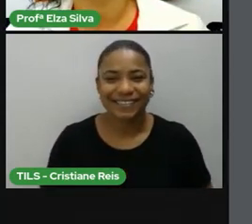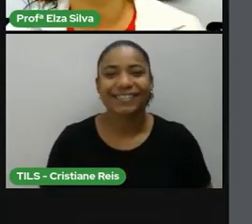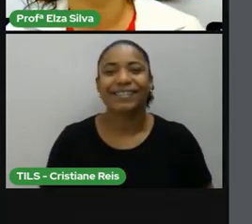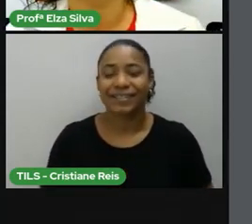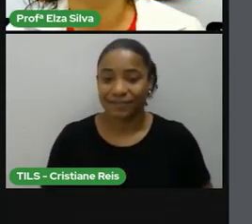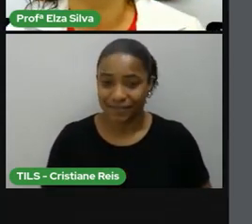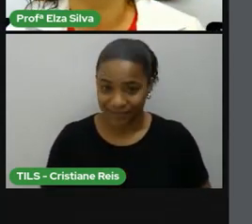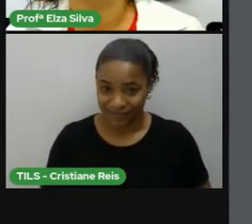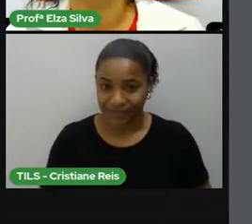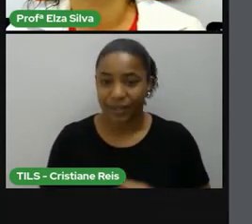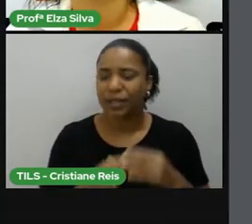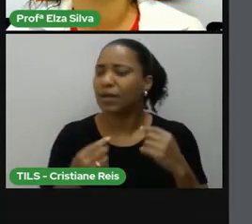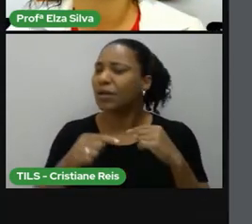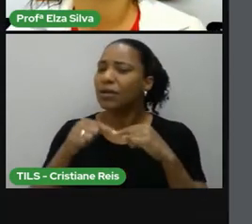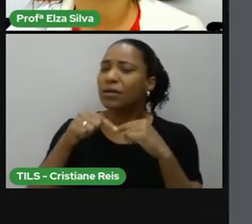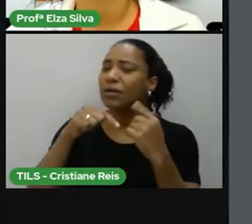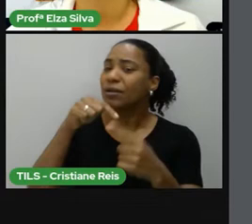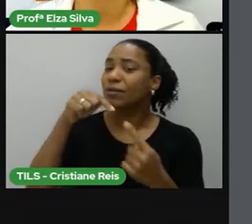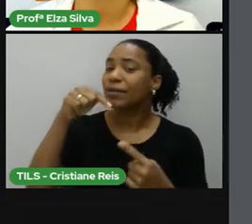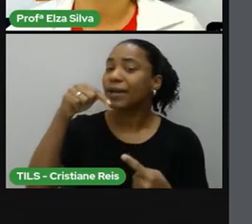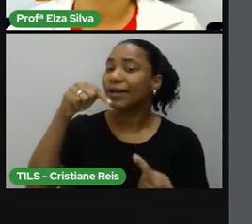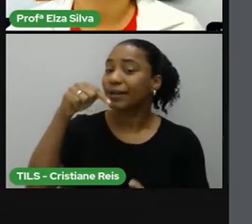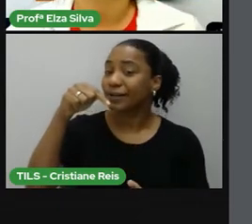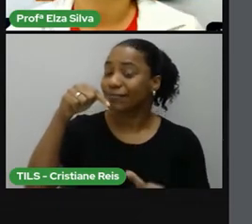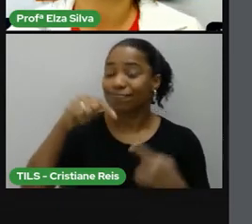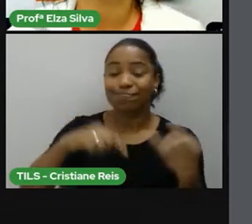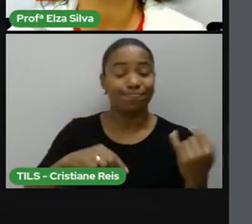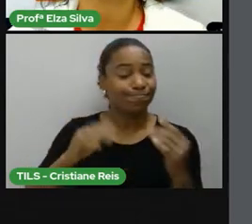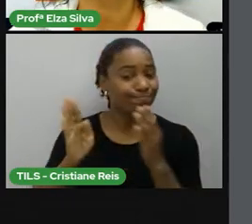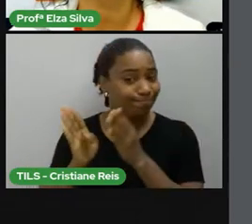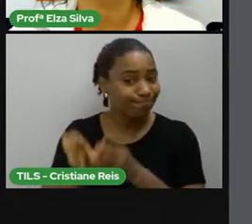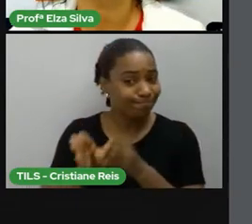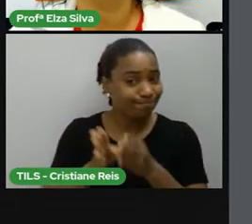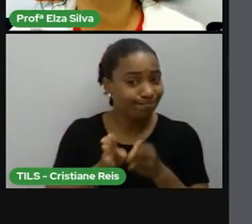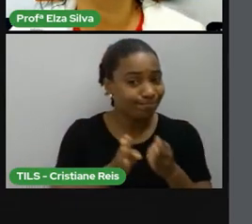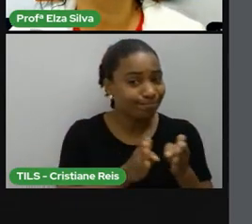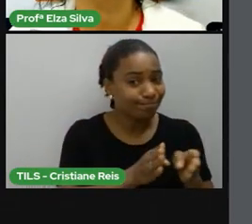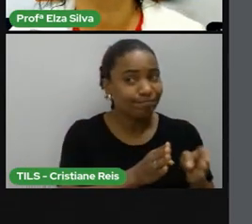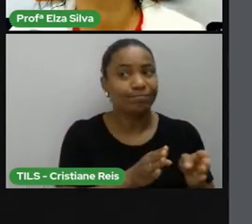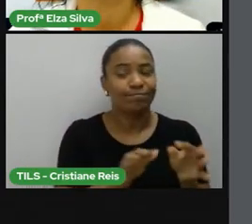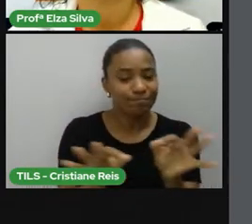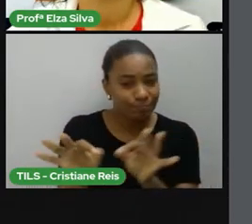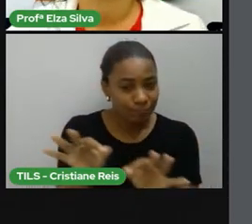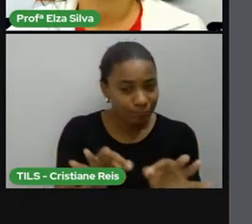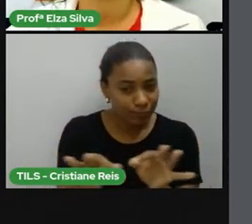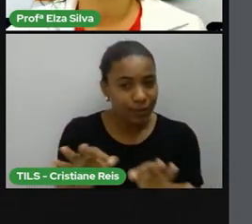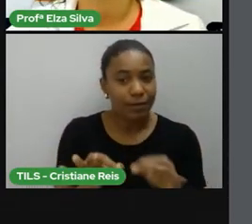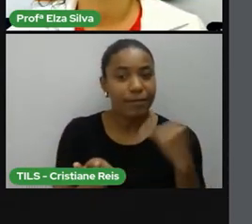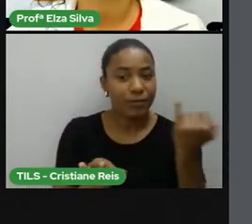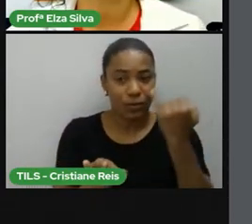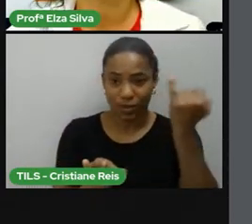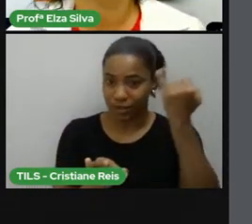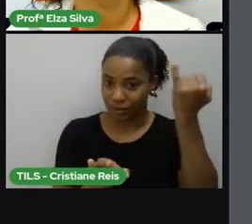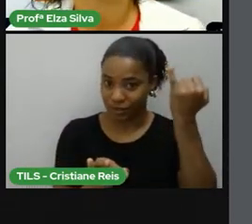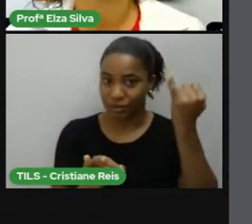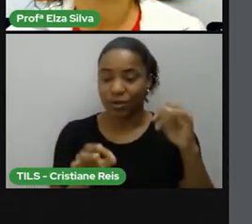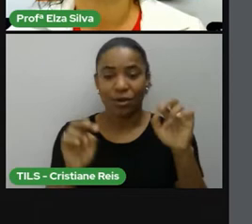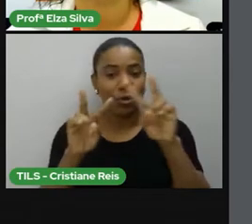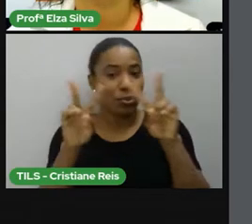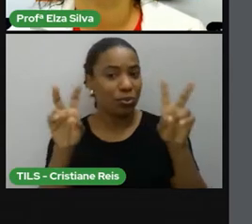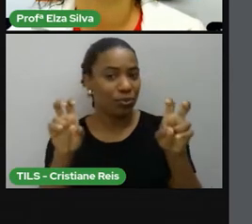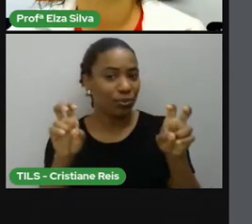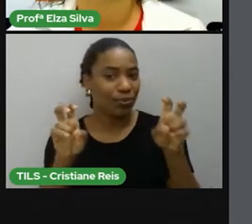organização do caderno é imprescindível. Vai aí uma dica para você. Coloque o nome da escola,